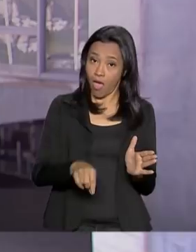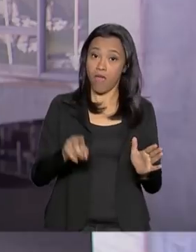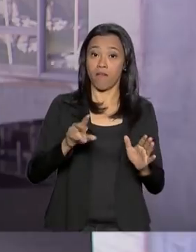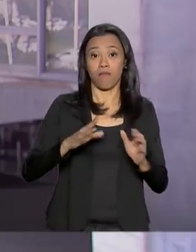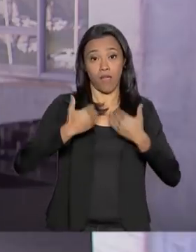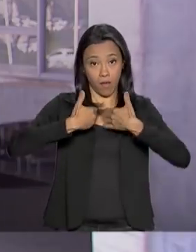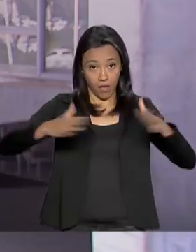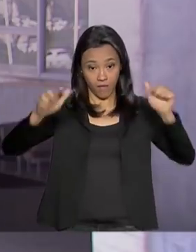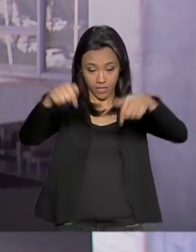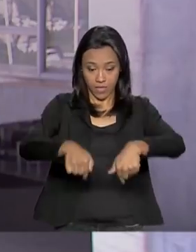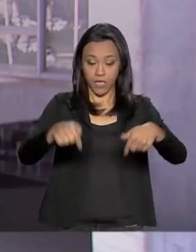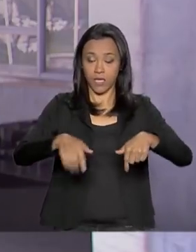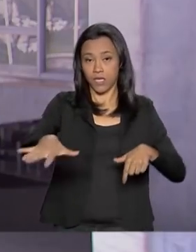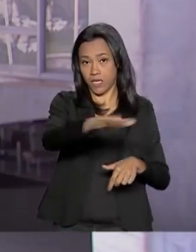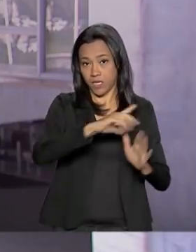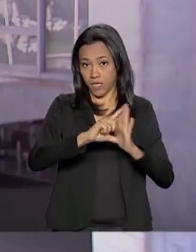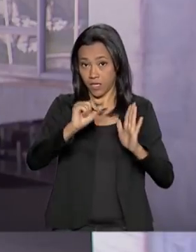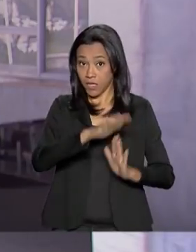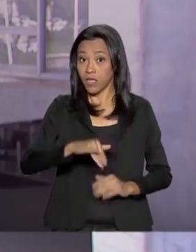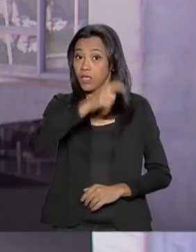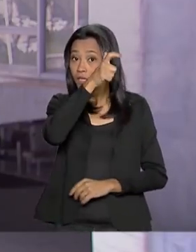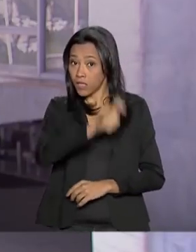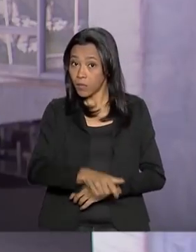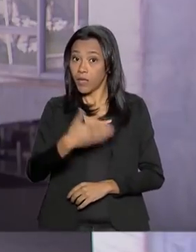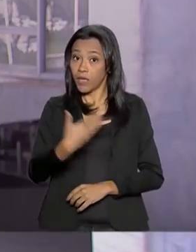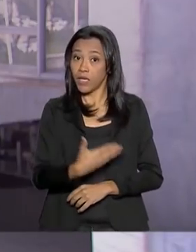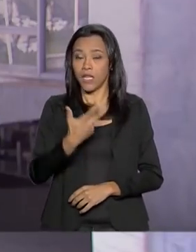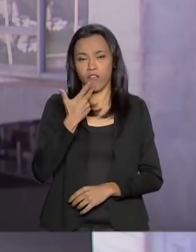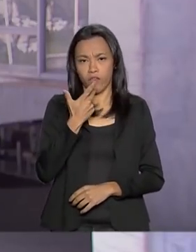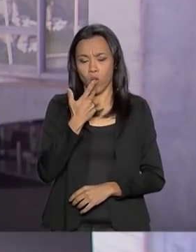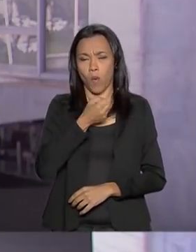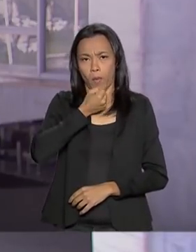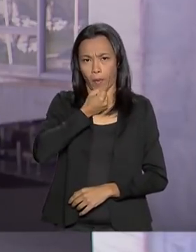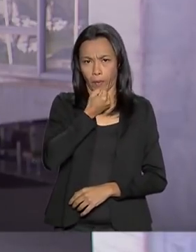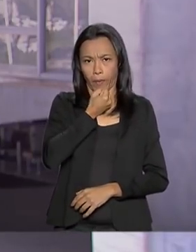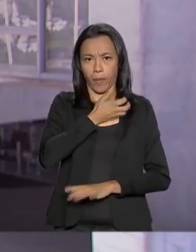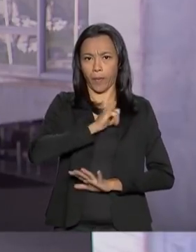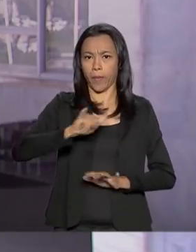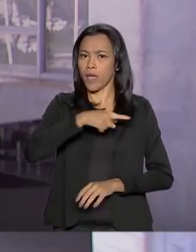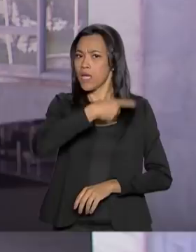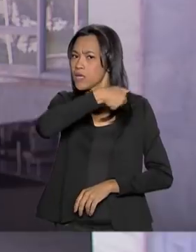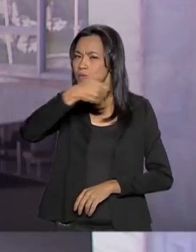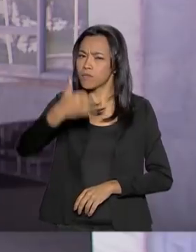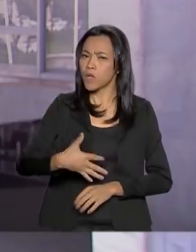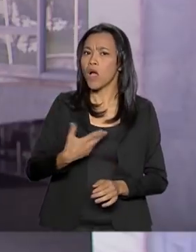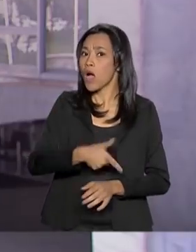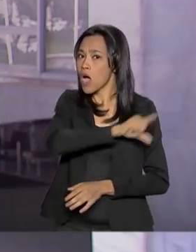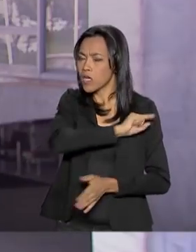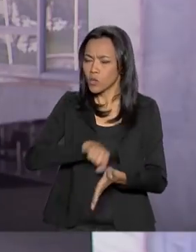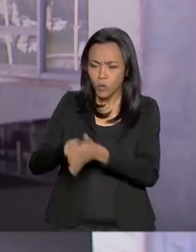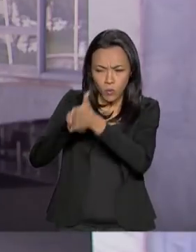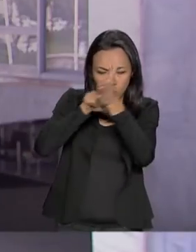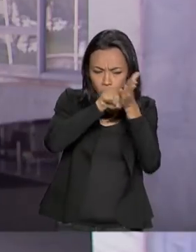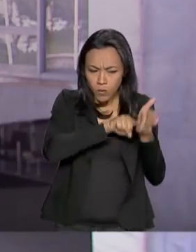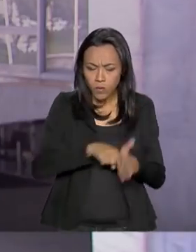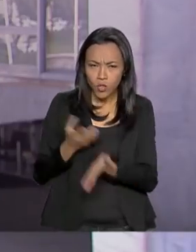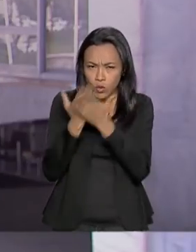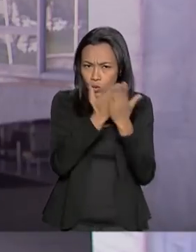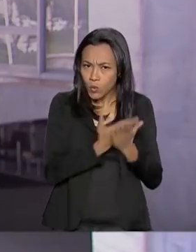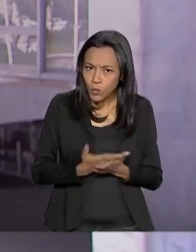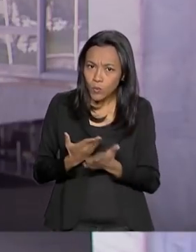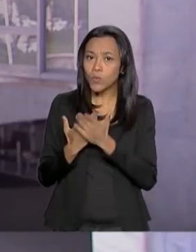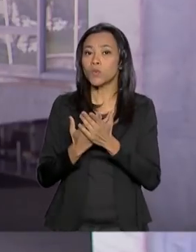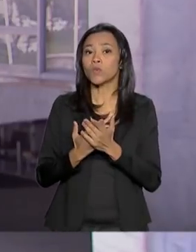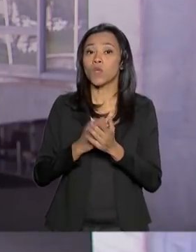-voz da Presidência da República, Otávio Rego Barros, disse que essa nova norma é resultado de estudos e discussões da Casa Civil com